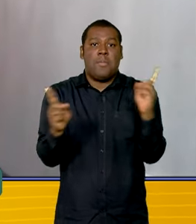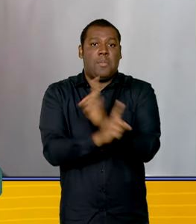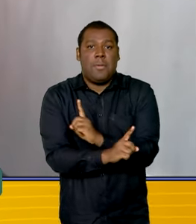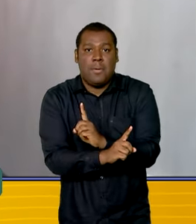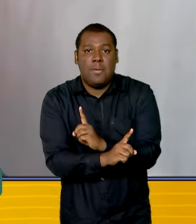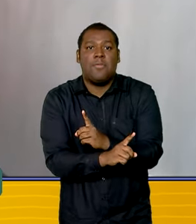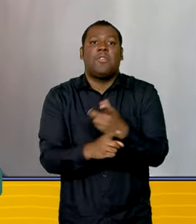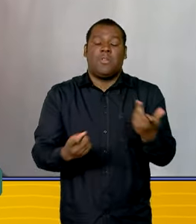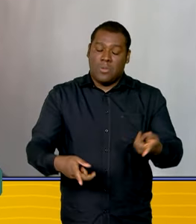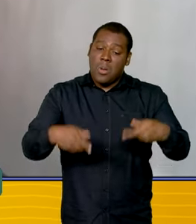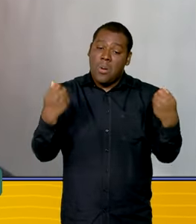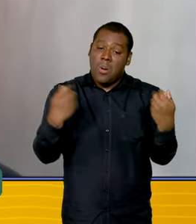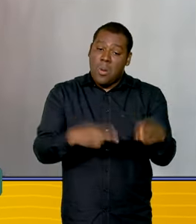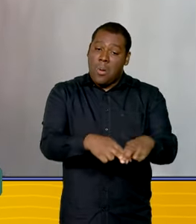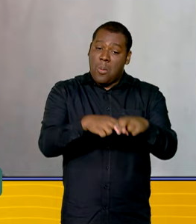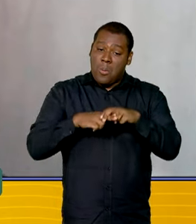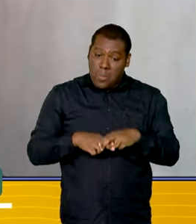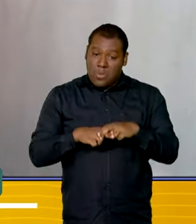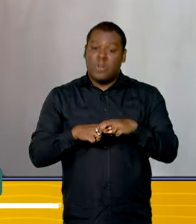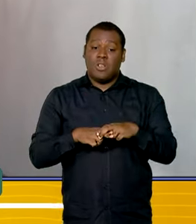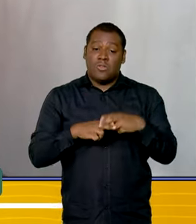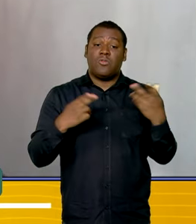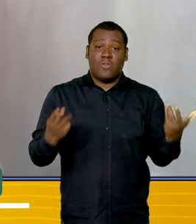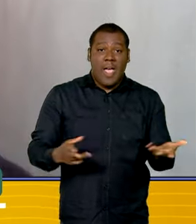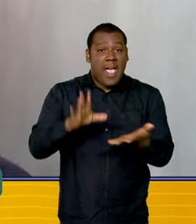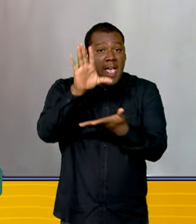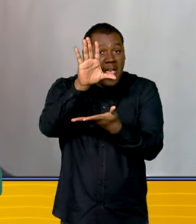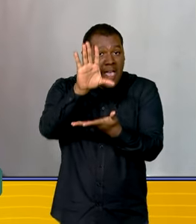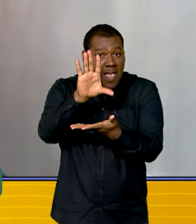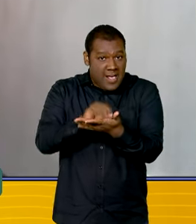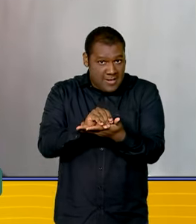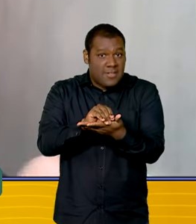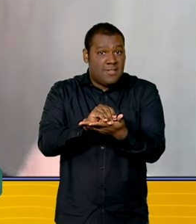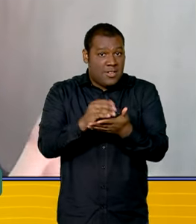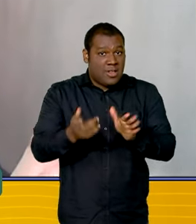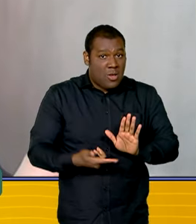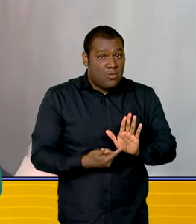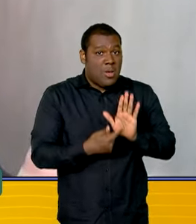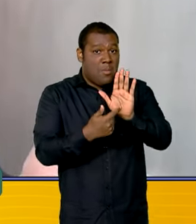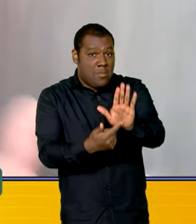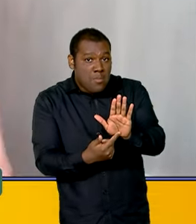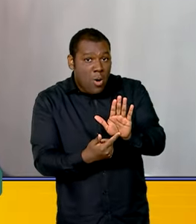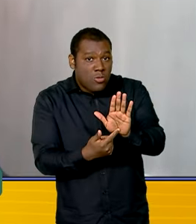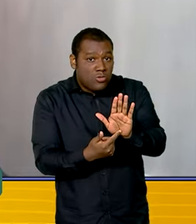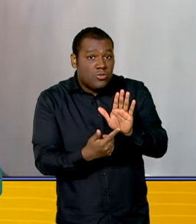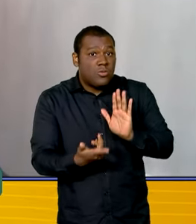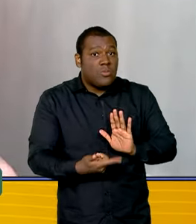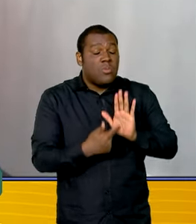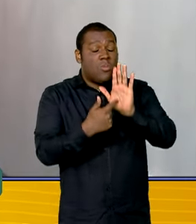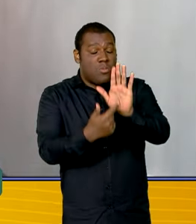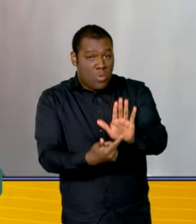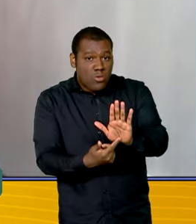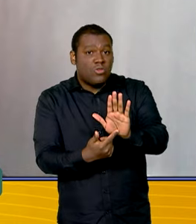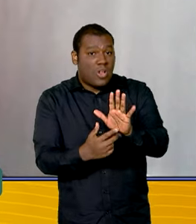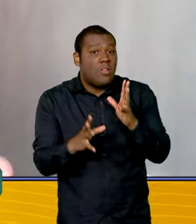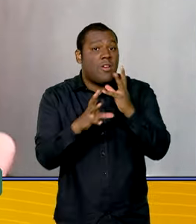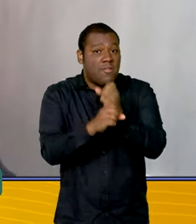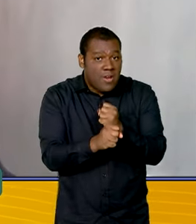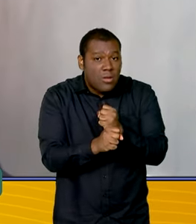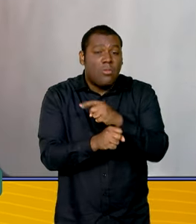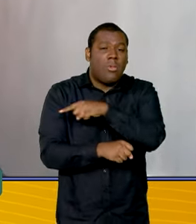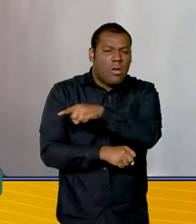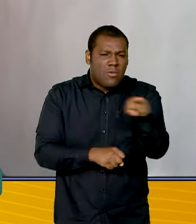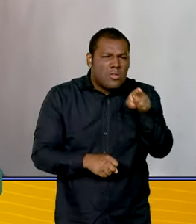isso que a pré-preenchida tem essa vantagem, porque a pessoa não tem que digitar, basta ela conferir com os comprovantes para ver se está tudo certo.